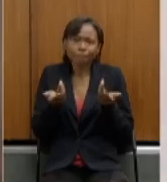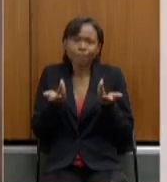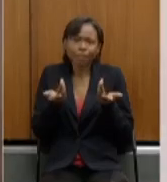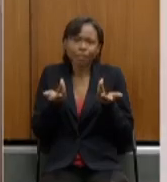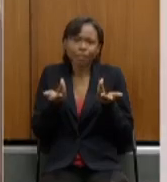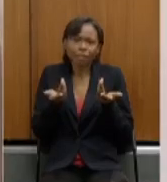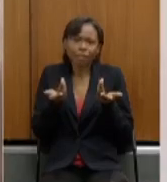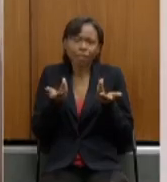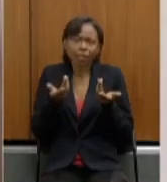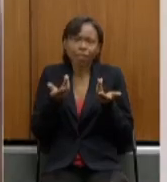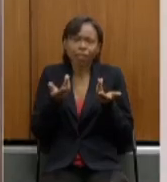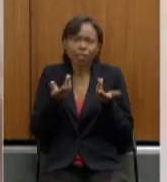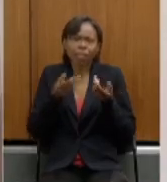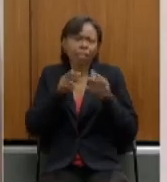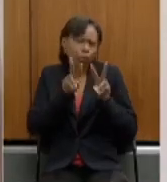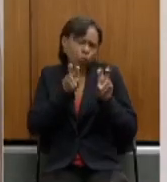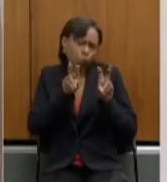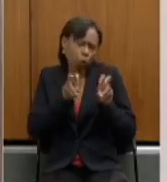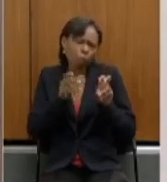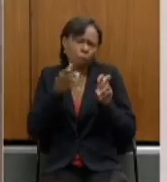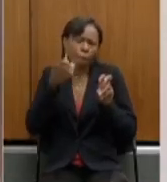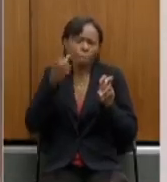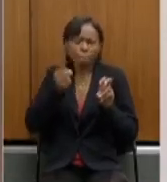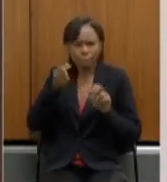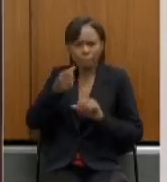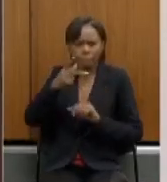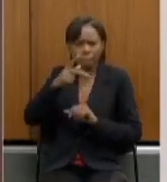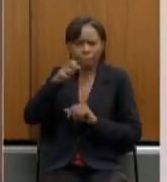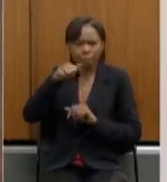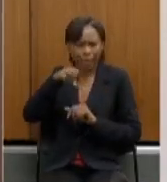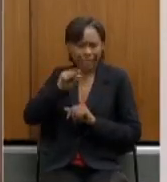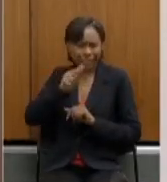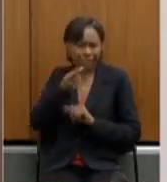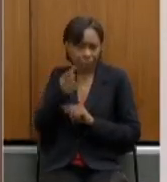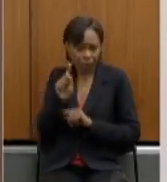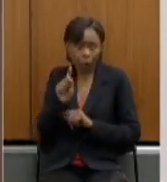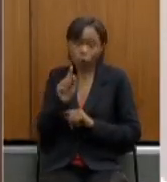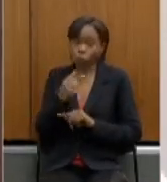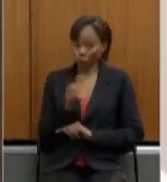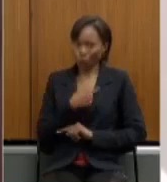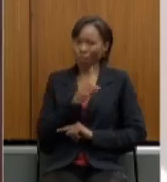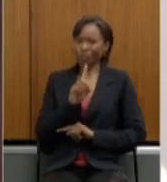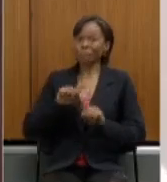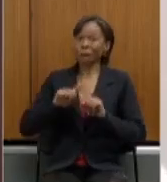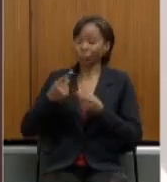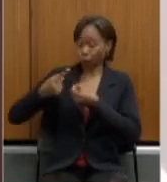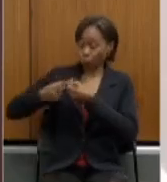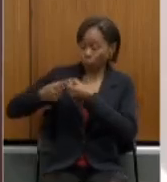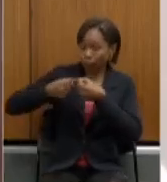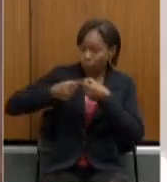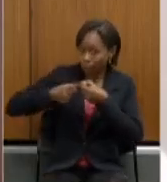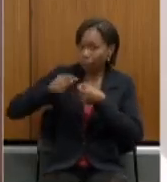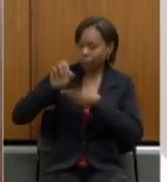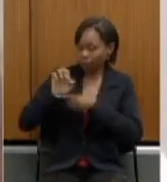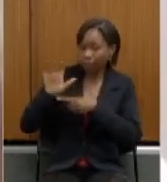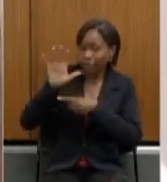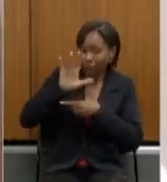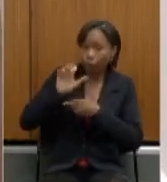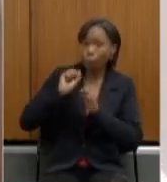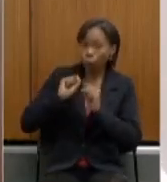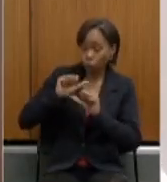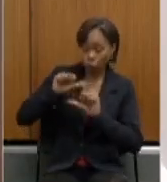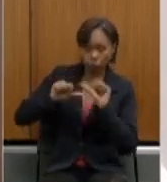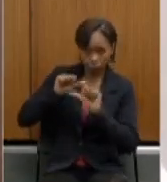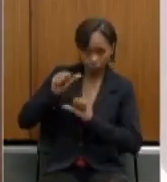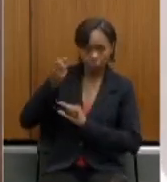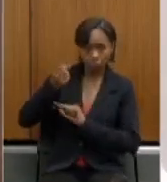das questões, das questões de pensão, né? Quando a gente, não, quando os estados e municípios já podiam fazer isso e muitos não fizeram, era